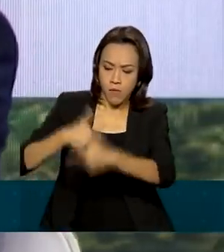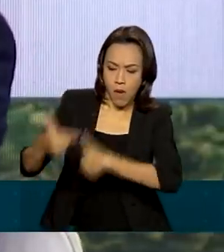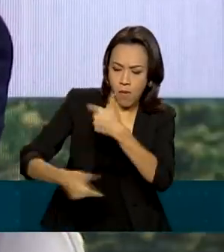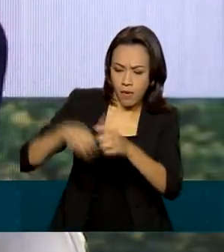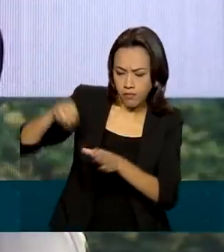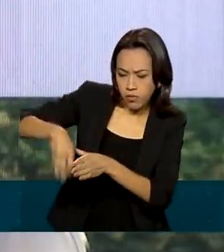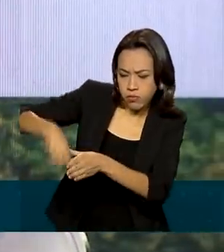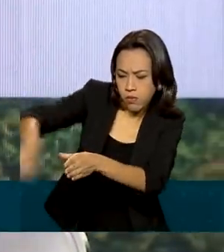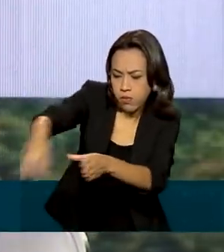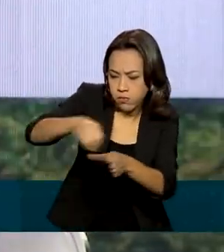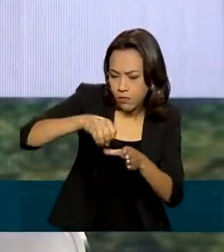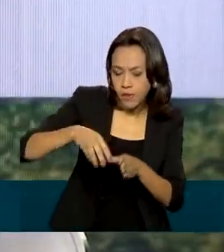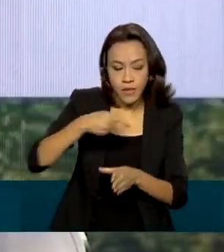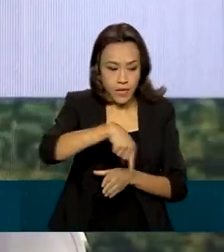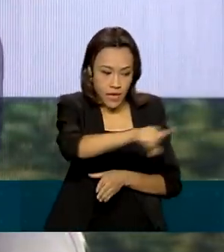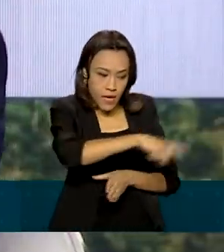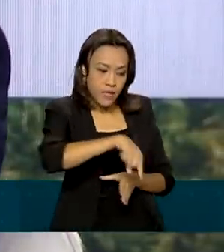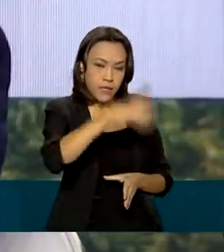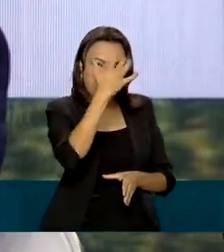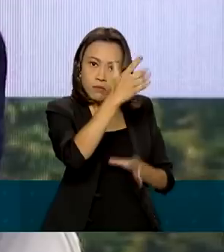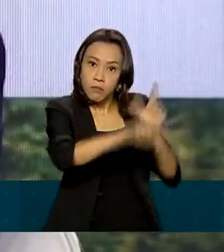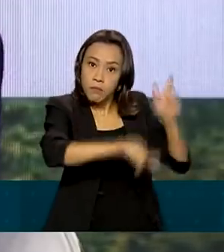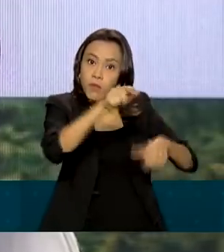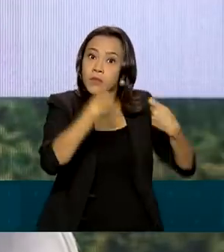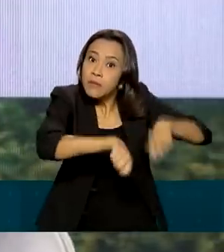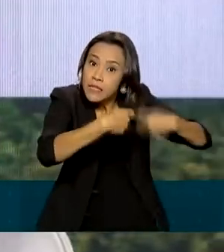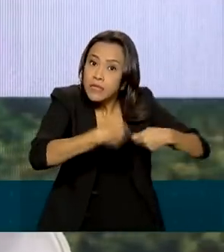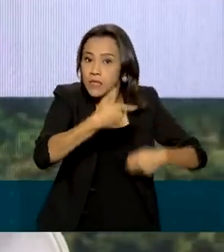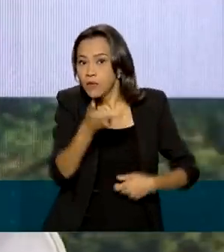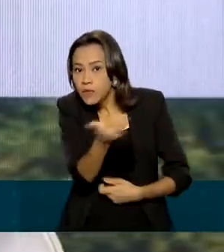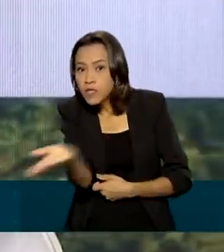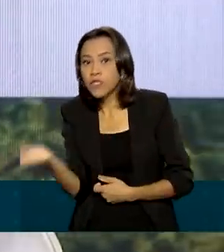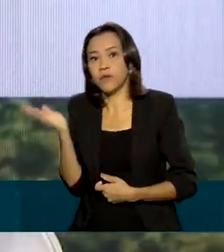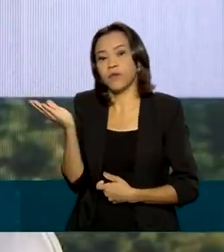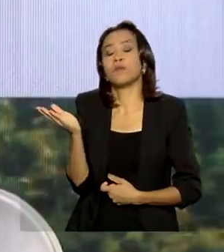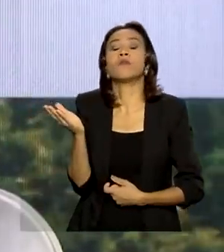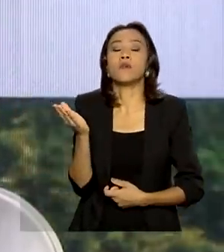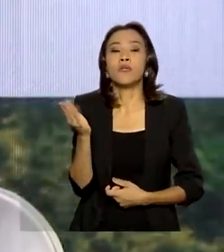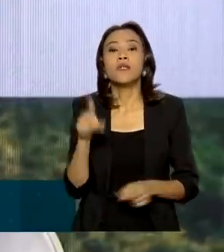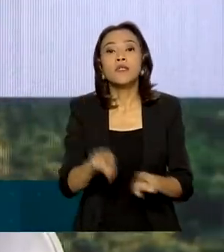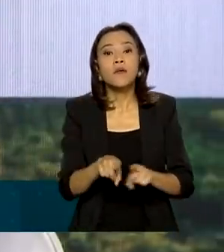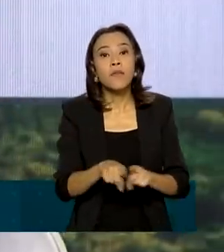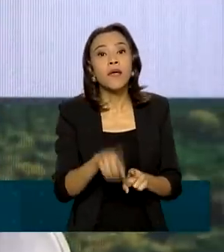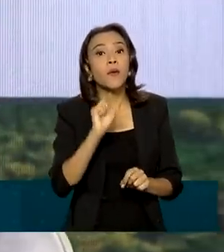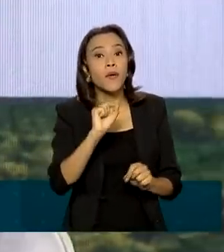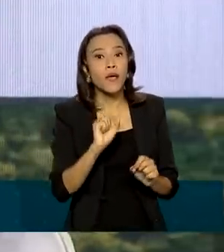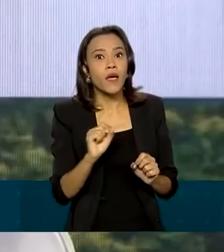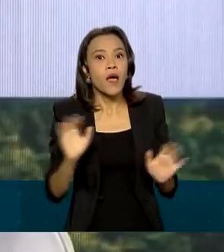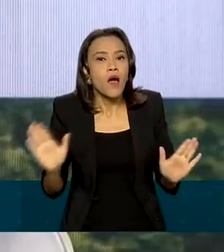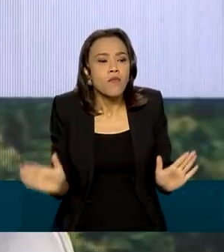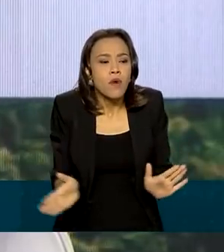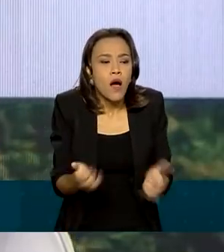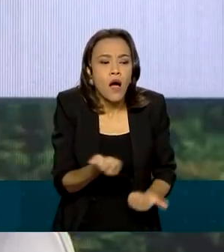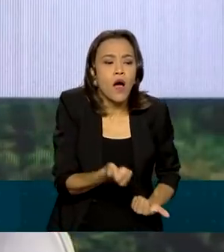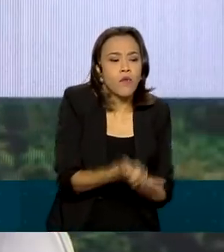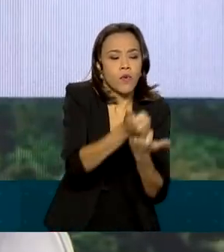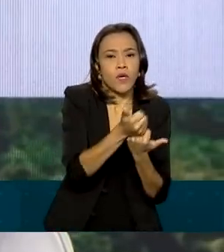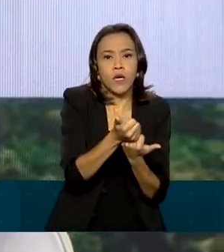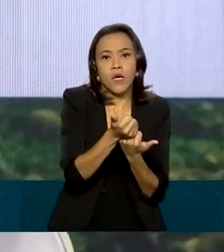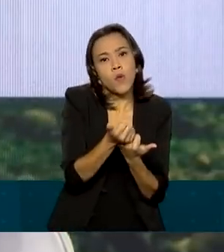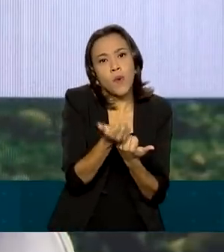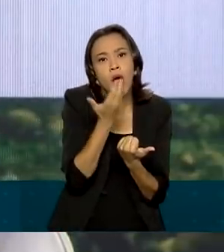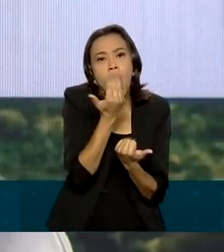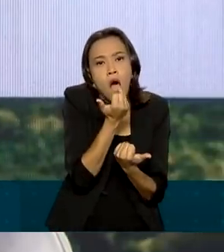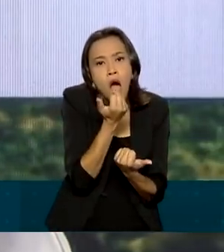aqueles que de fato necessitam desses produtos, dando ênfase inclusive para a produção e o consumo local,